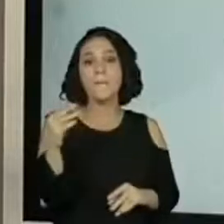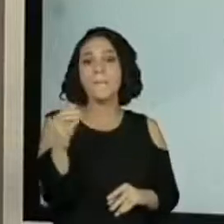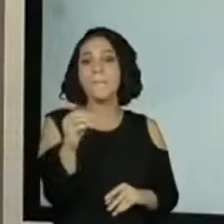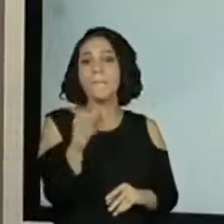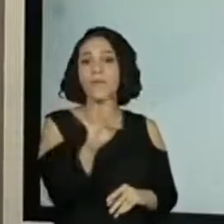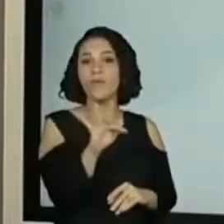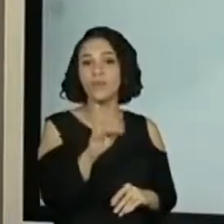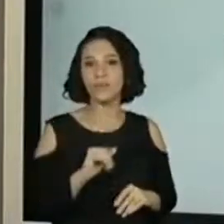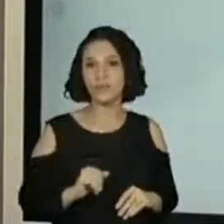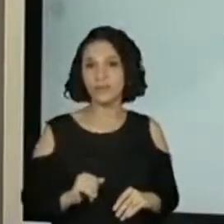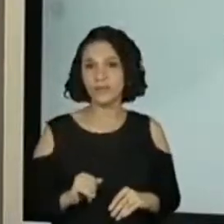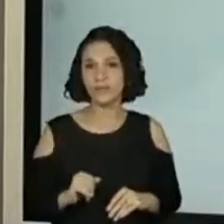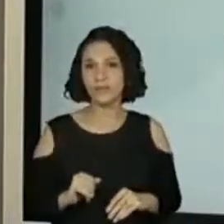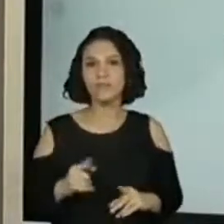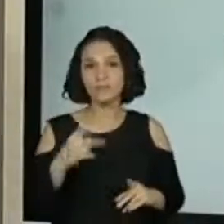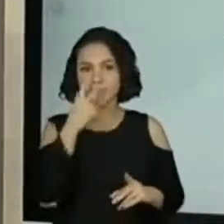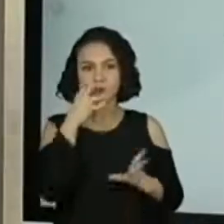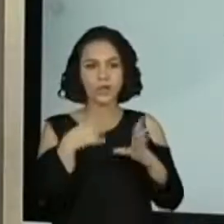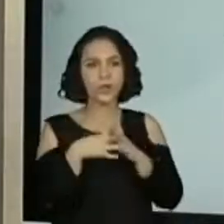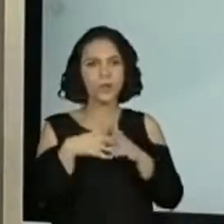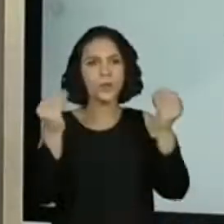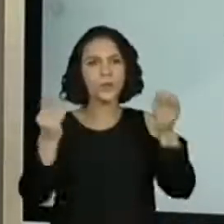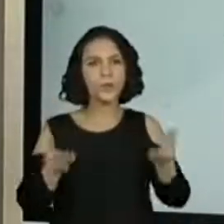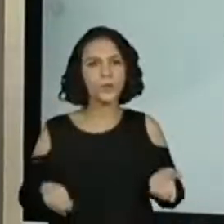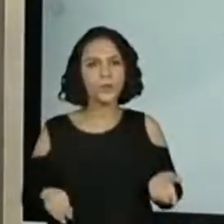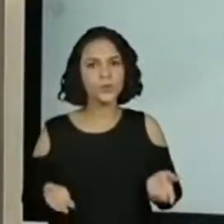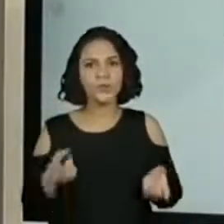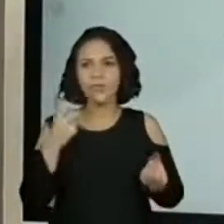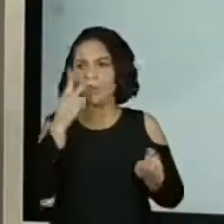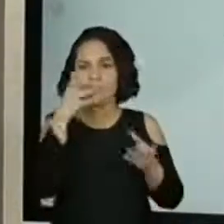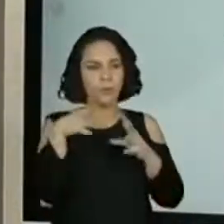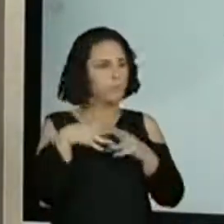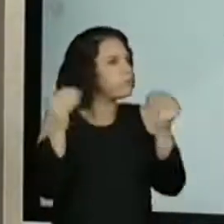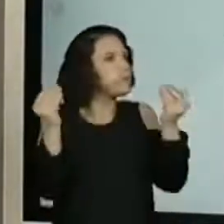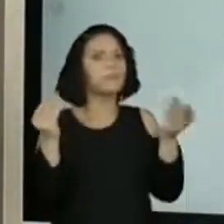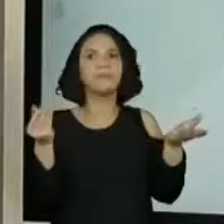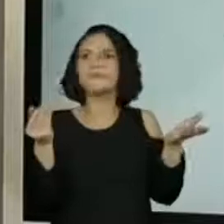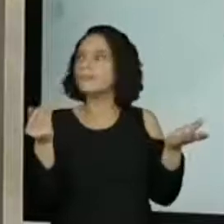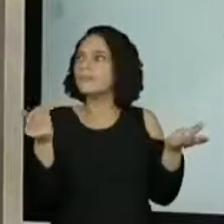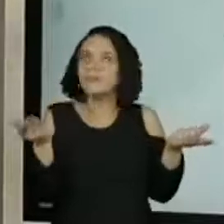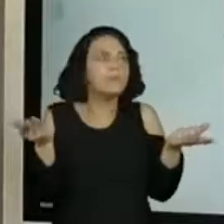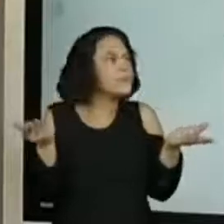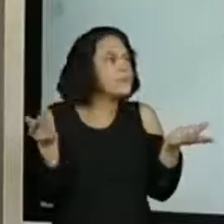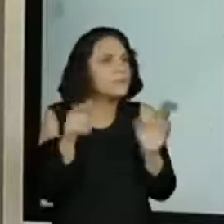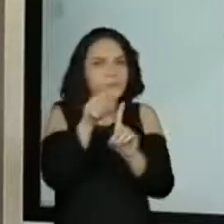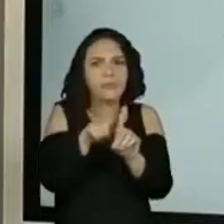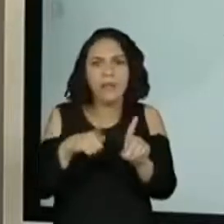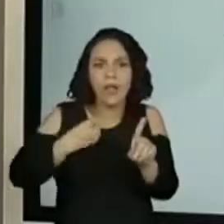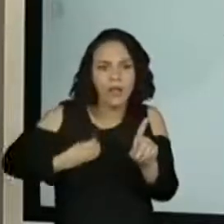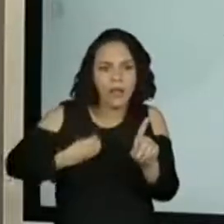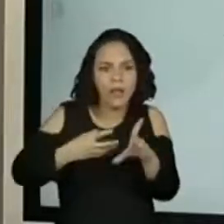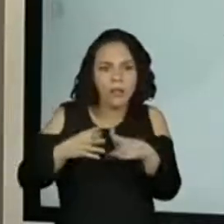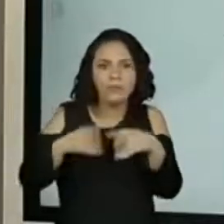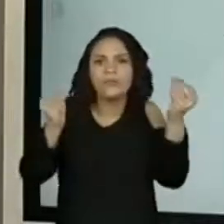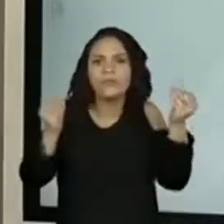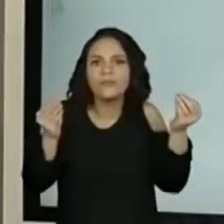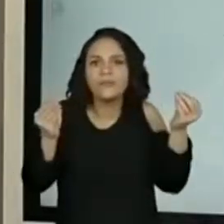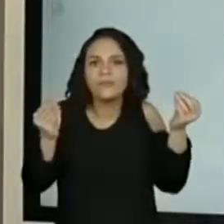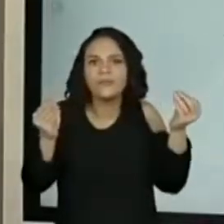Tem alguém desaparecendo. Tem até a fumaça. Sumiu. Personagem, olha. Saiu de cena.